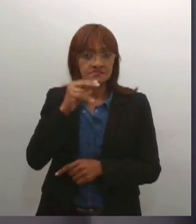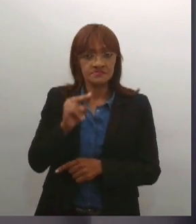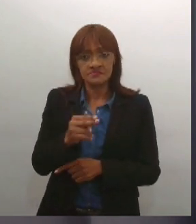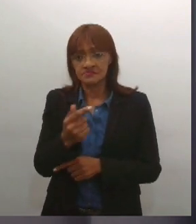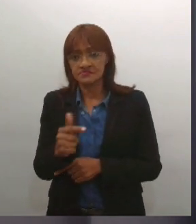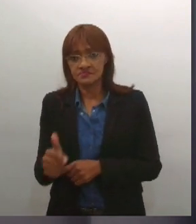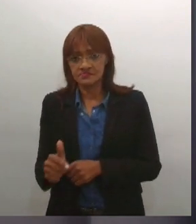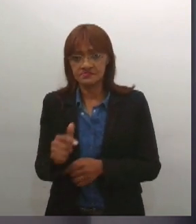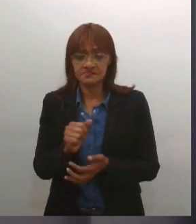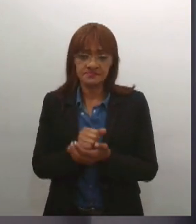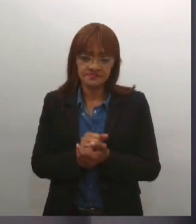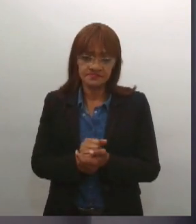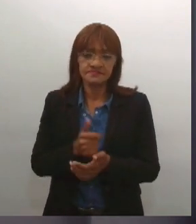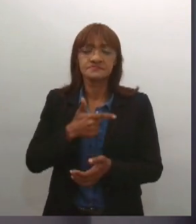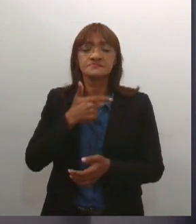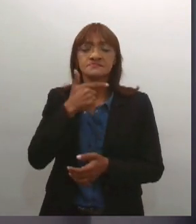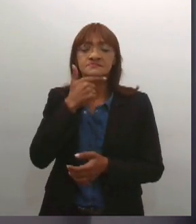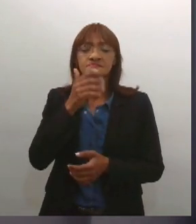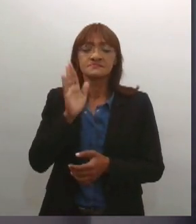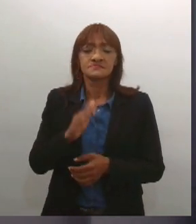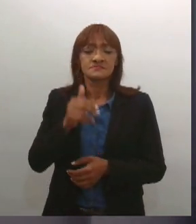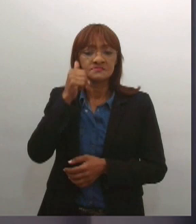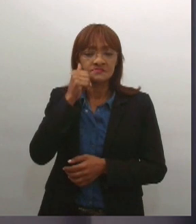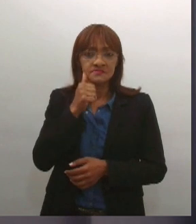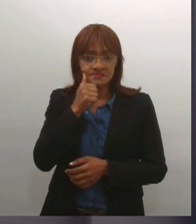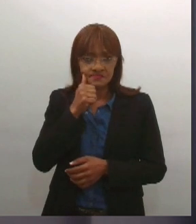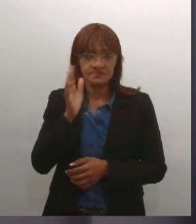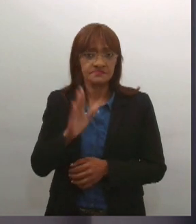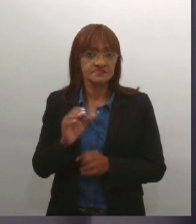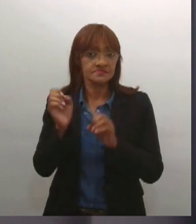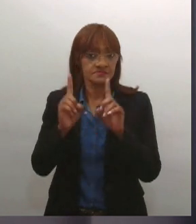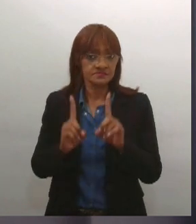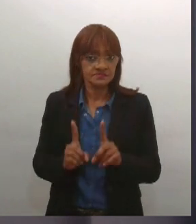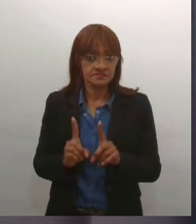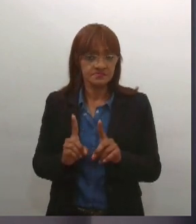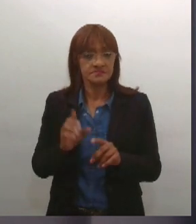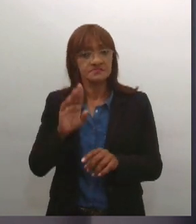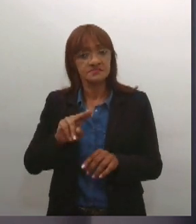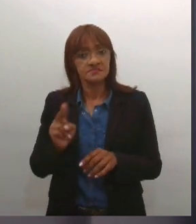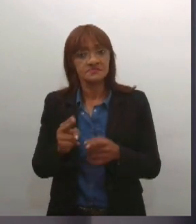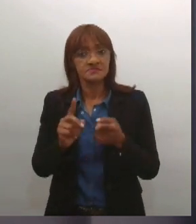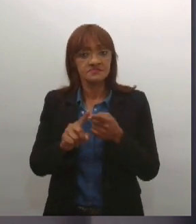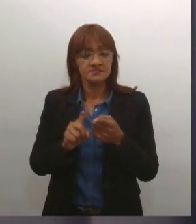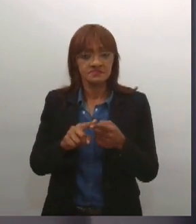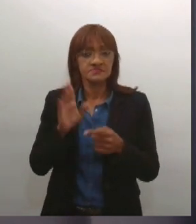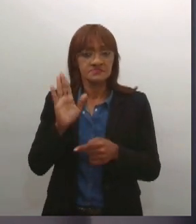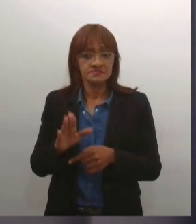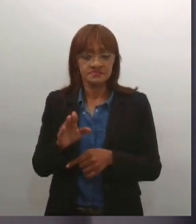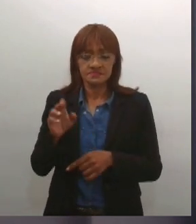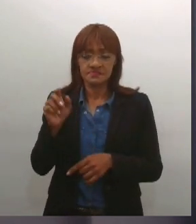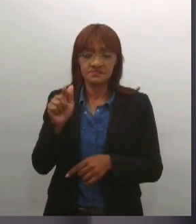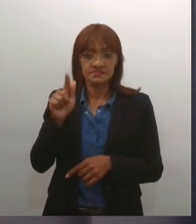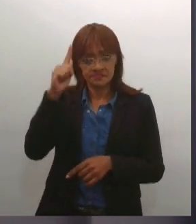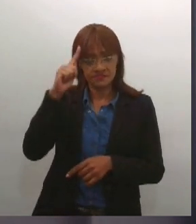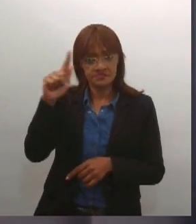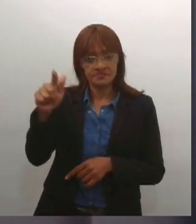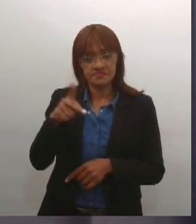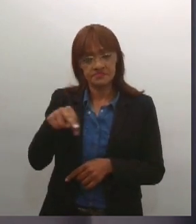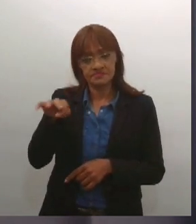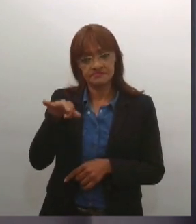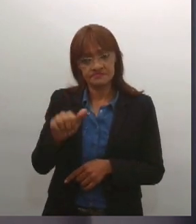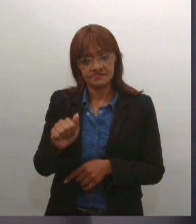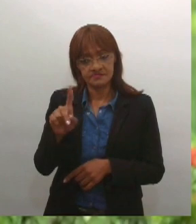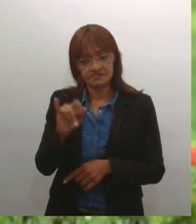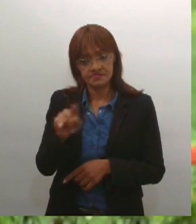vagas afirmativas para mulheres e PCD. A gerente de intermediação do NAT, Márcia Diniz, tem mais informações. É com você,